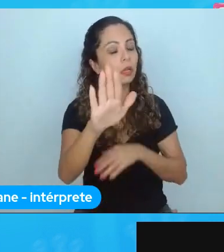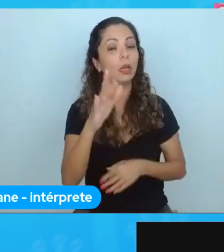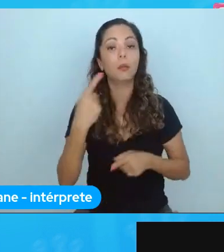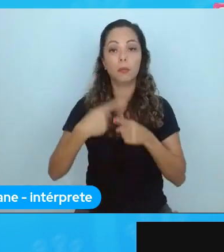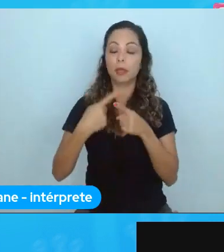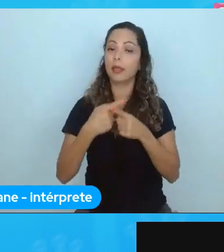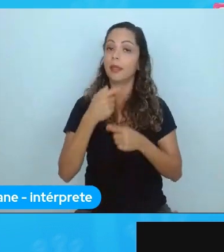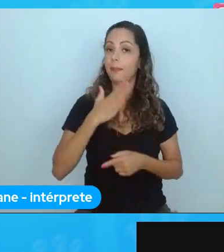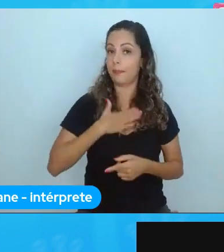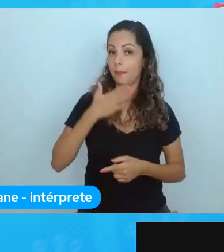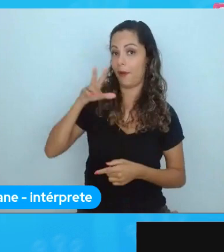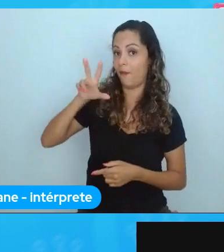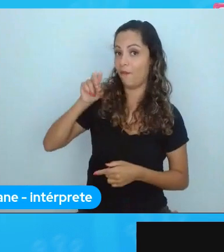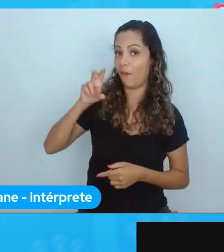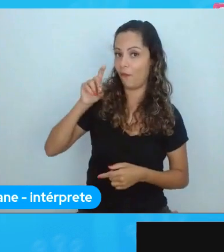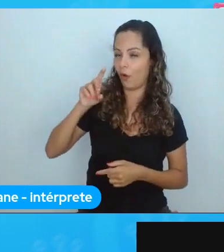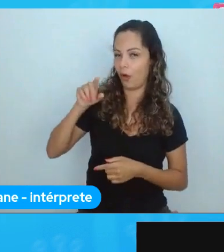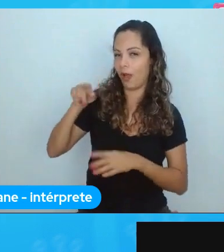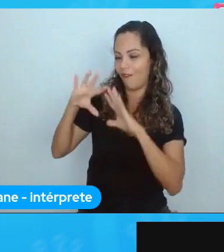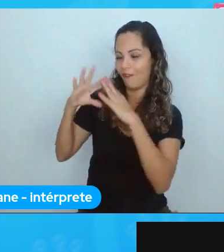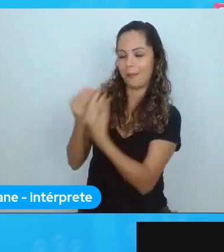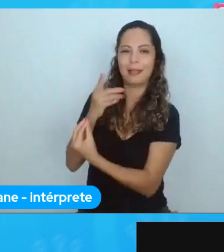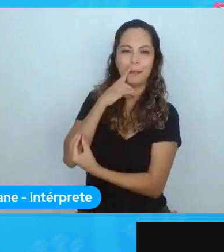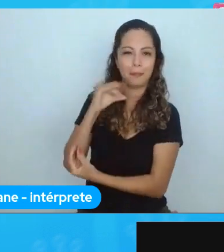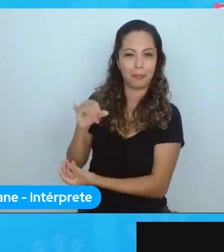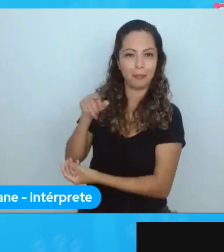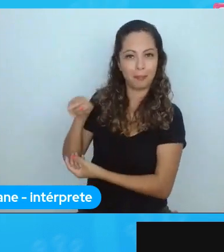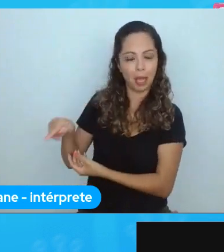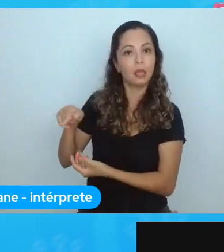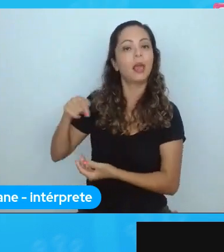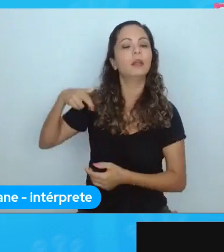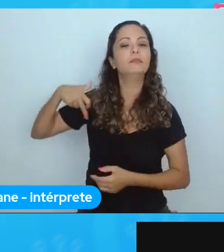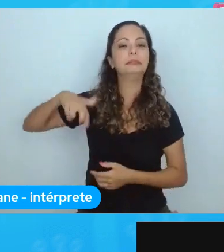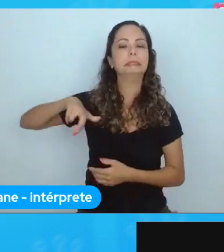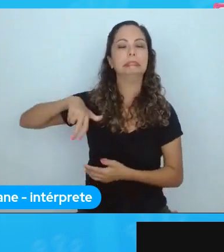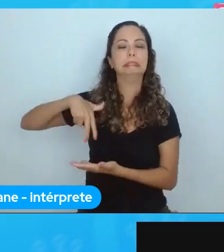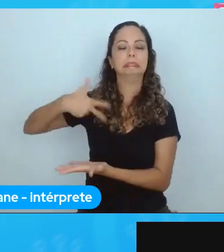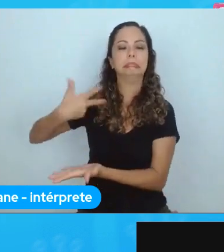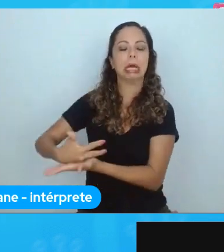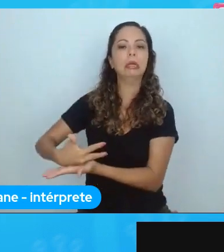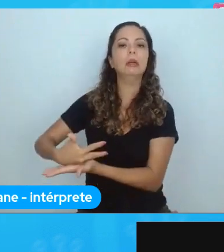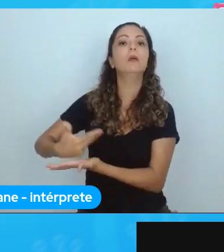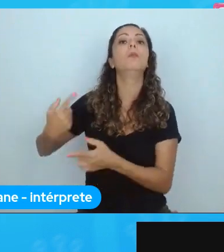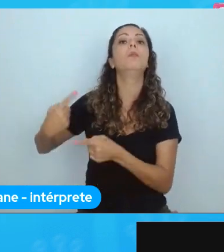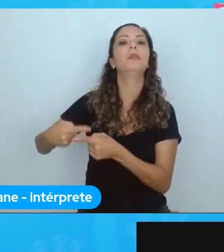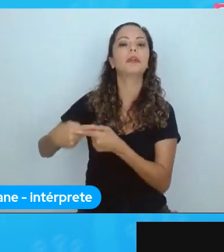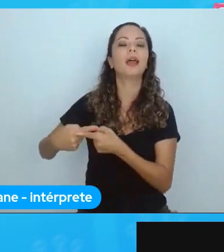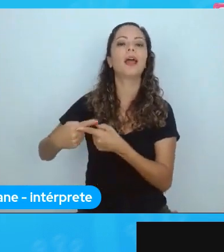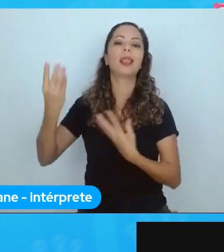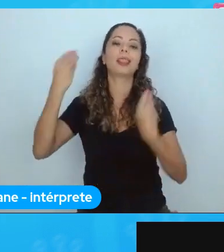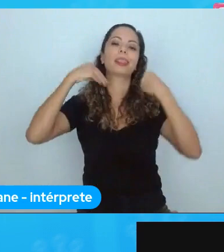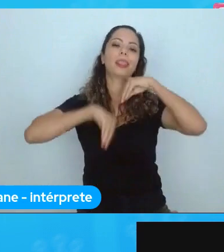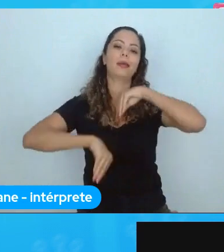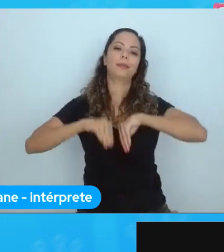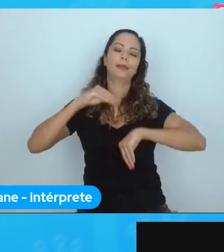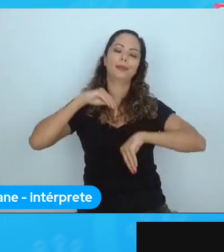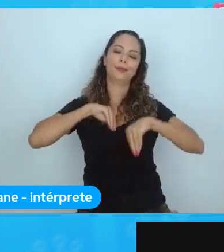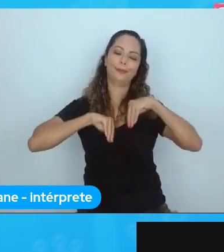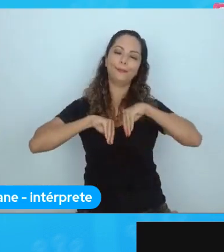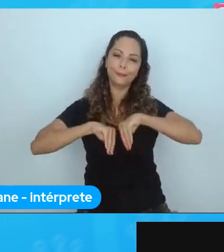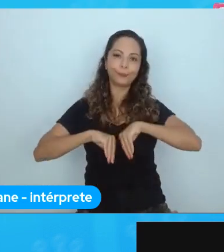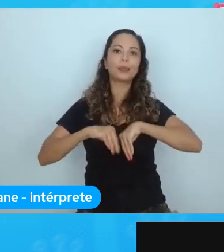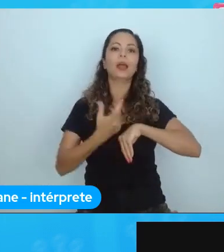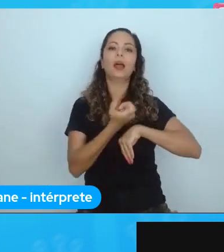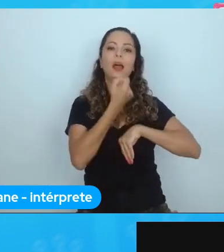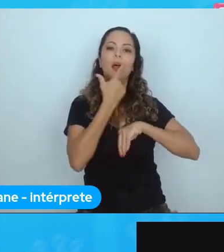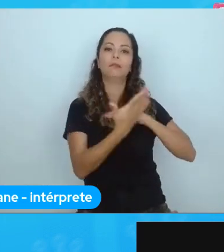ela veio a cair devido à medicação que ela tomava, né, de controle, de depressão. E aí ela teve uma